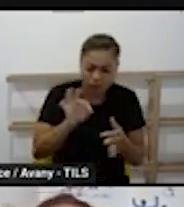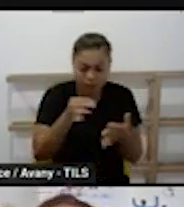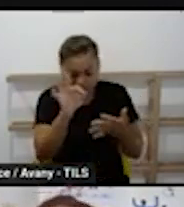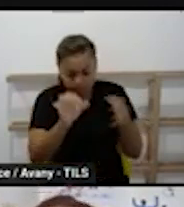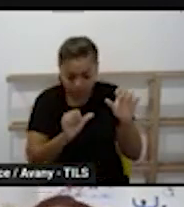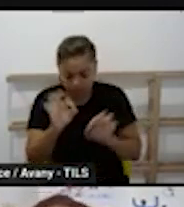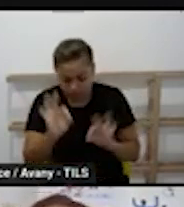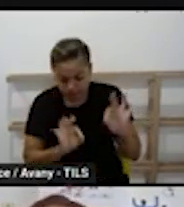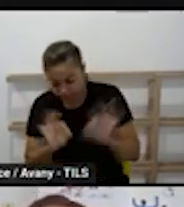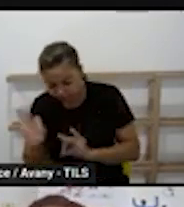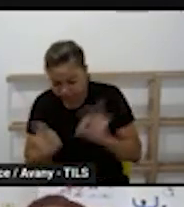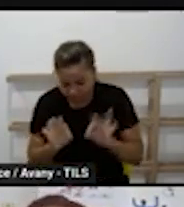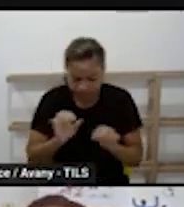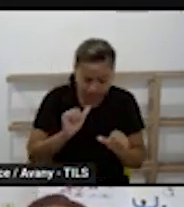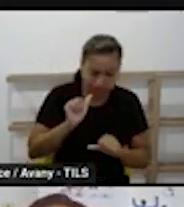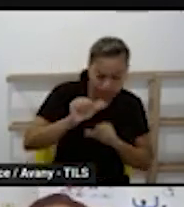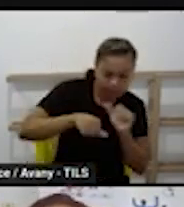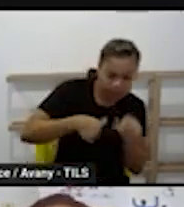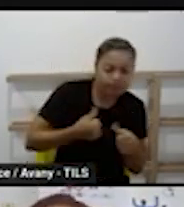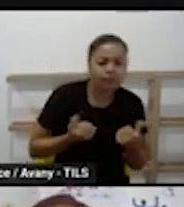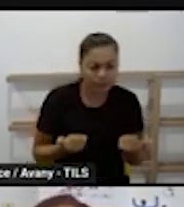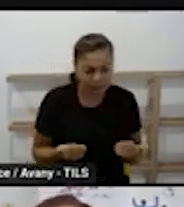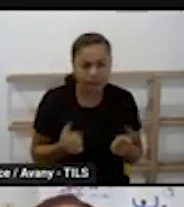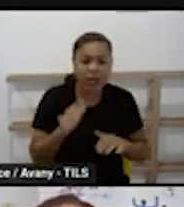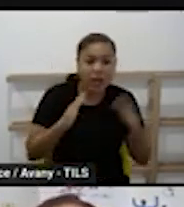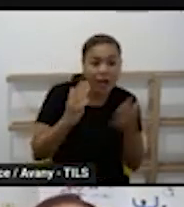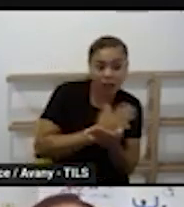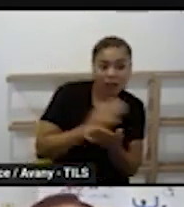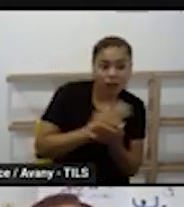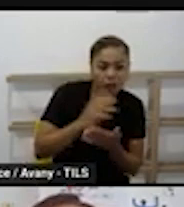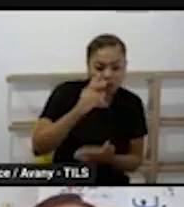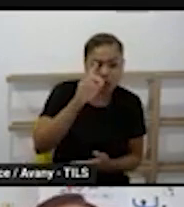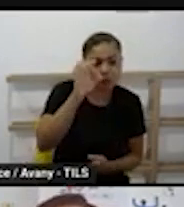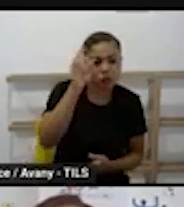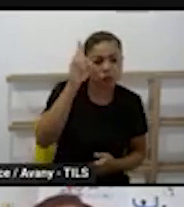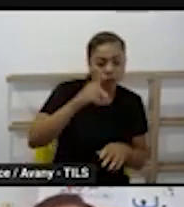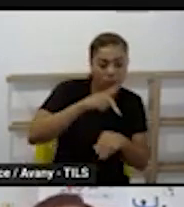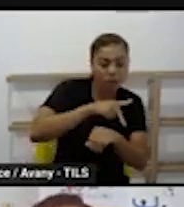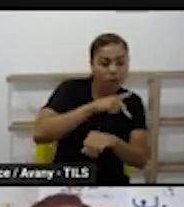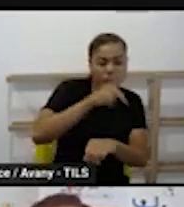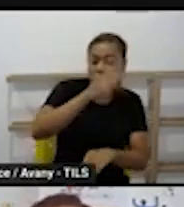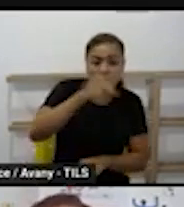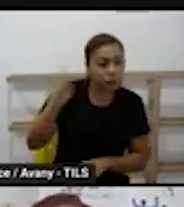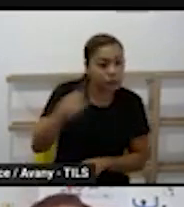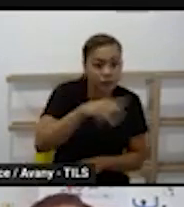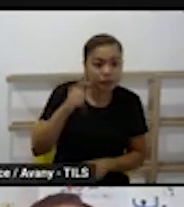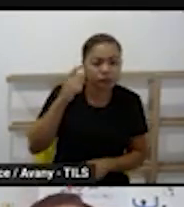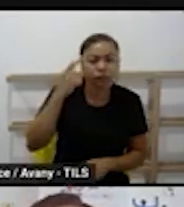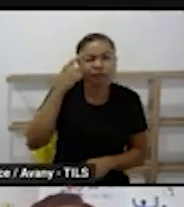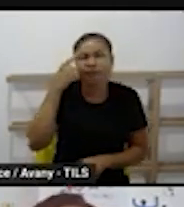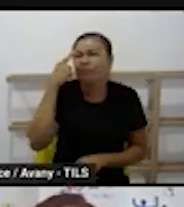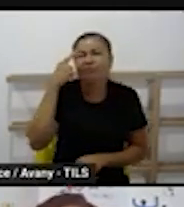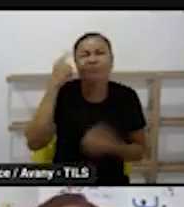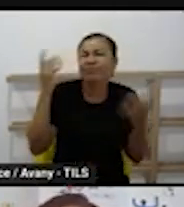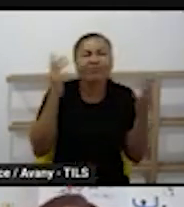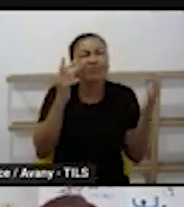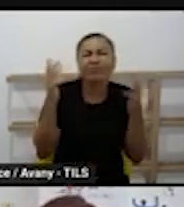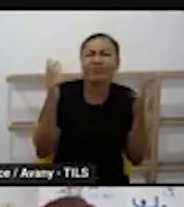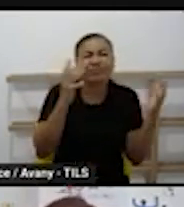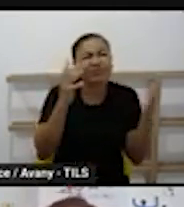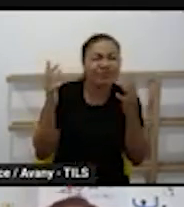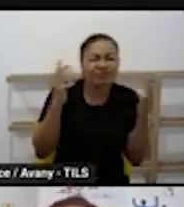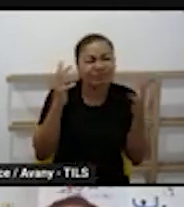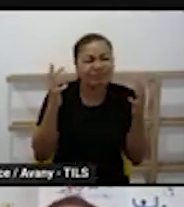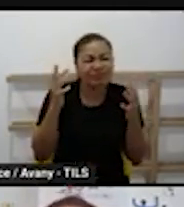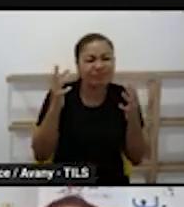muitos professores e muita equipe gestora tiveram dúvidas se realmente essa organização da educação infantil seria baseada em matriz curricular.